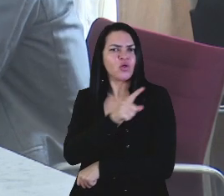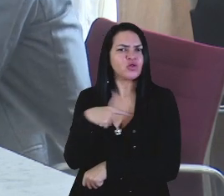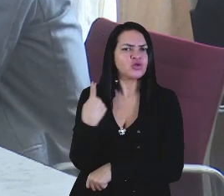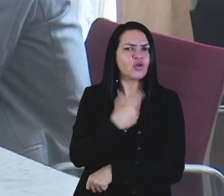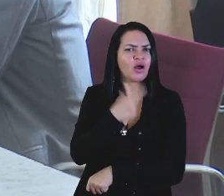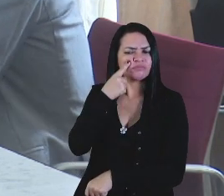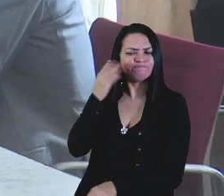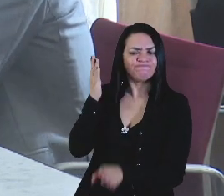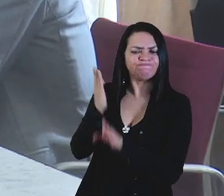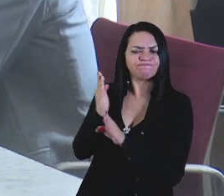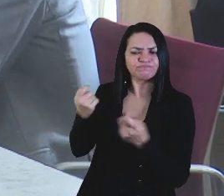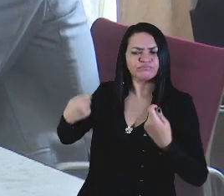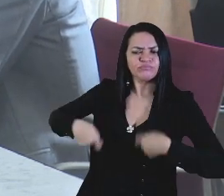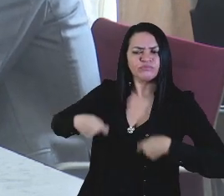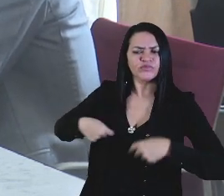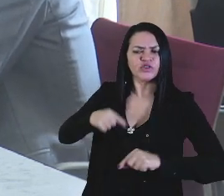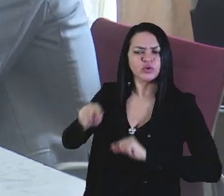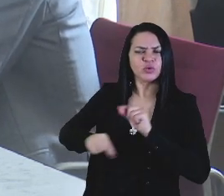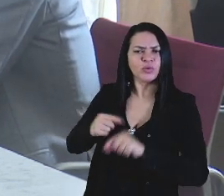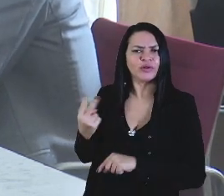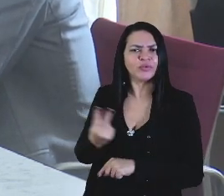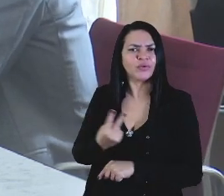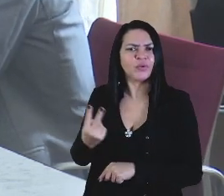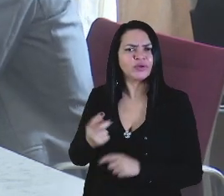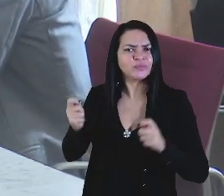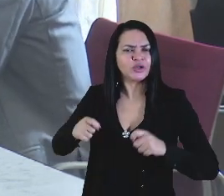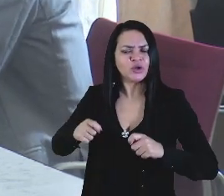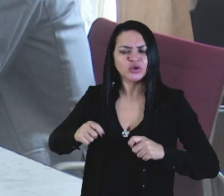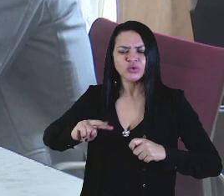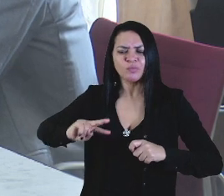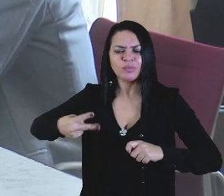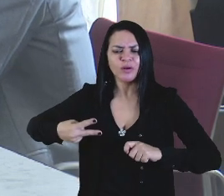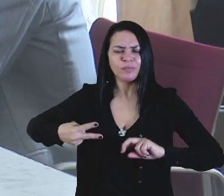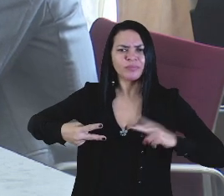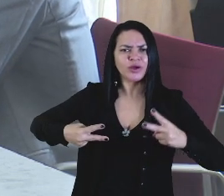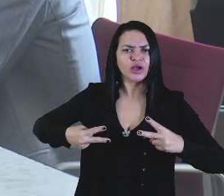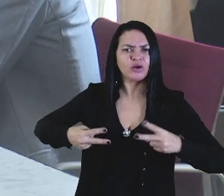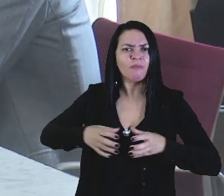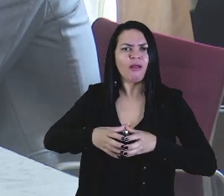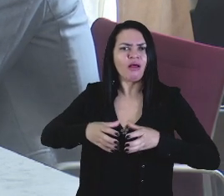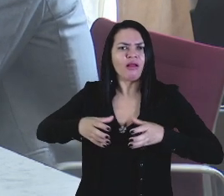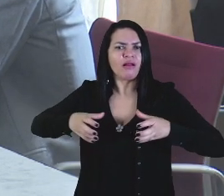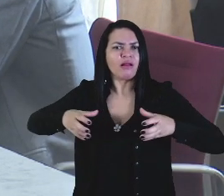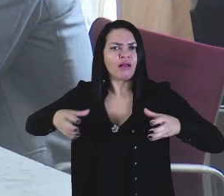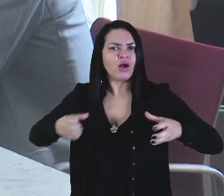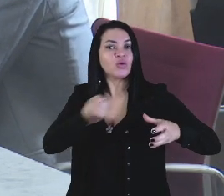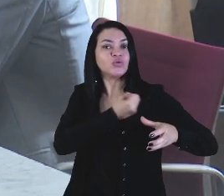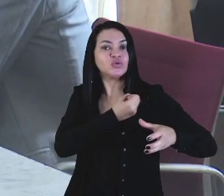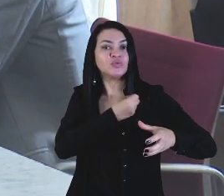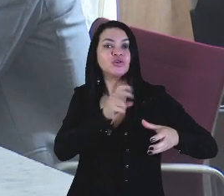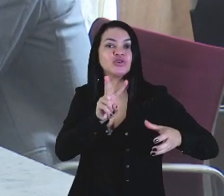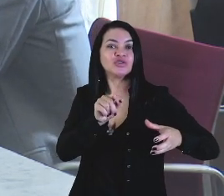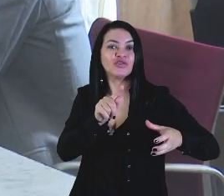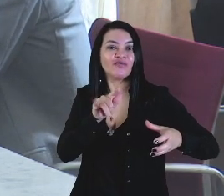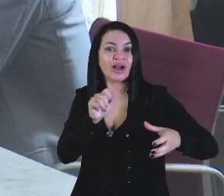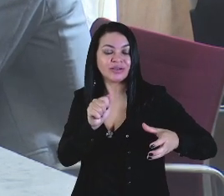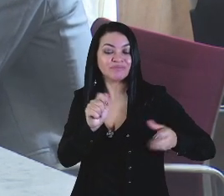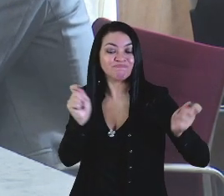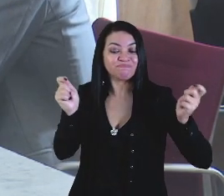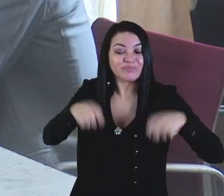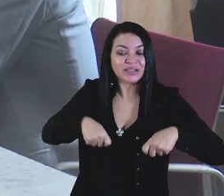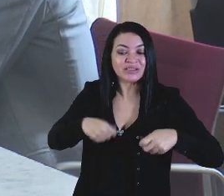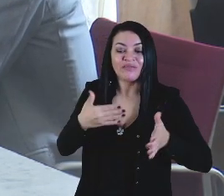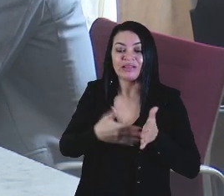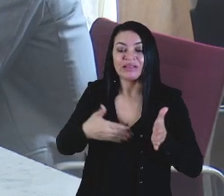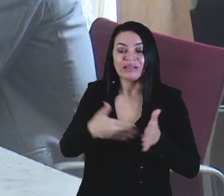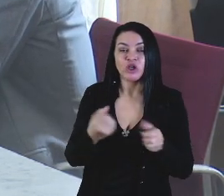dois óbvices para que pudéssemos duplicar o número de vagas. Seriam estes, a infraestrutura